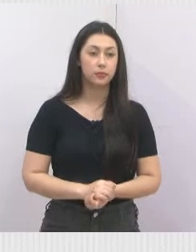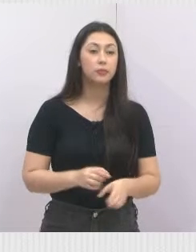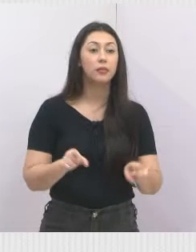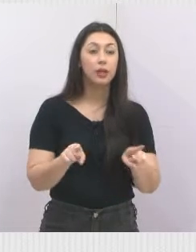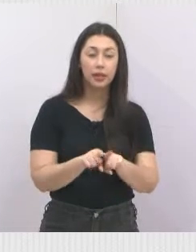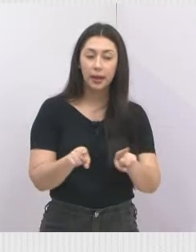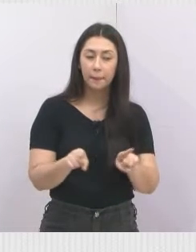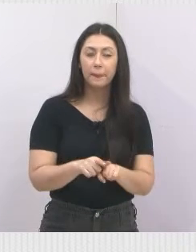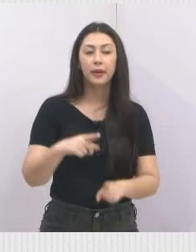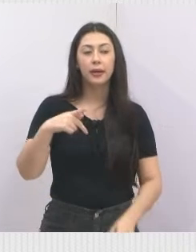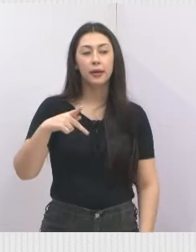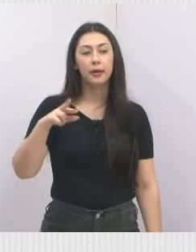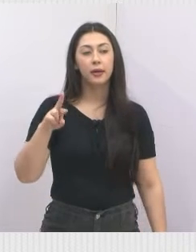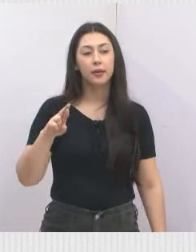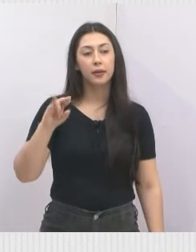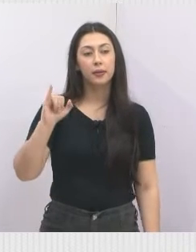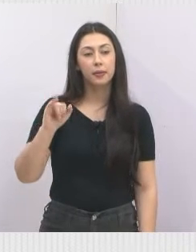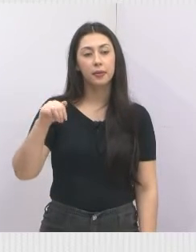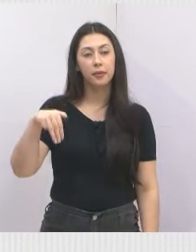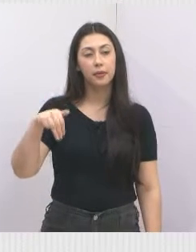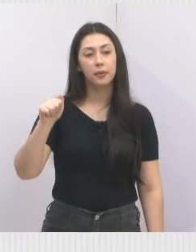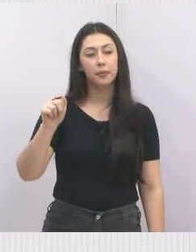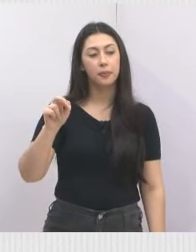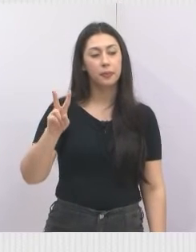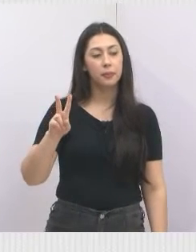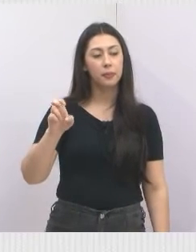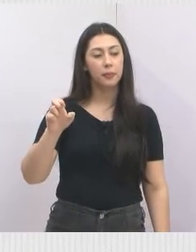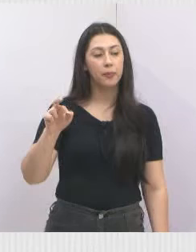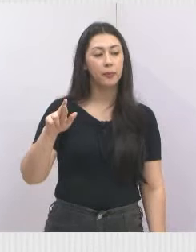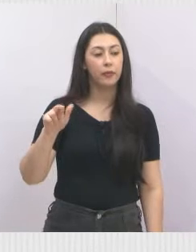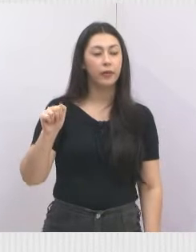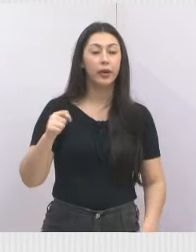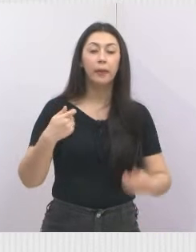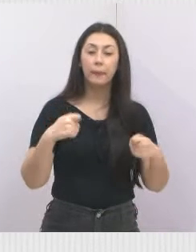Também lá no Primavera, ó, é só a situação. Vamos dar atenção.